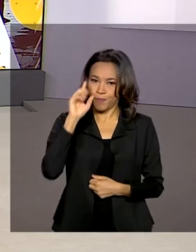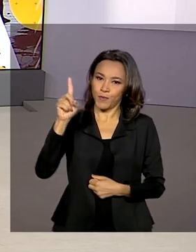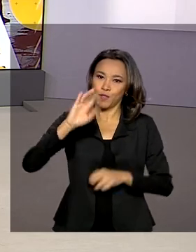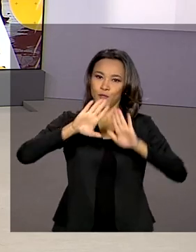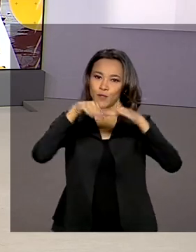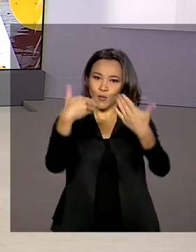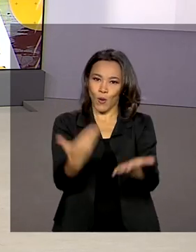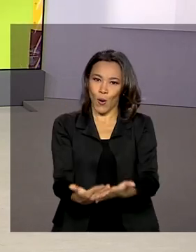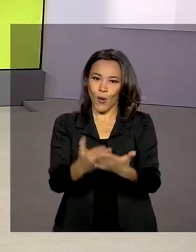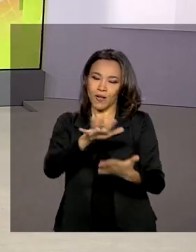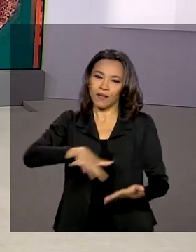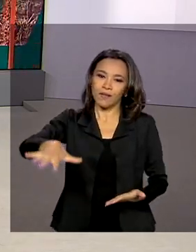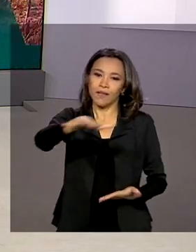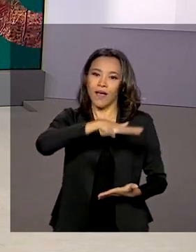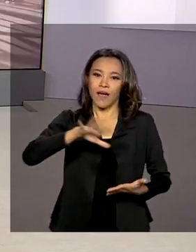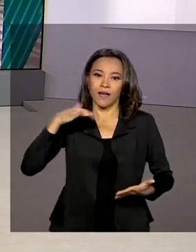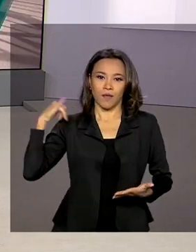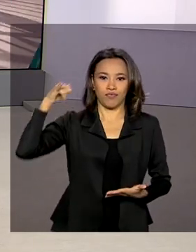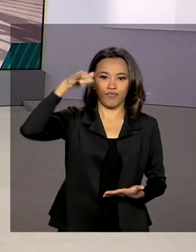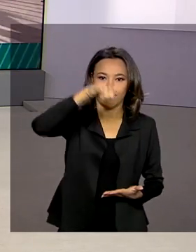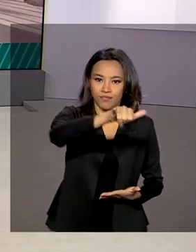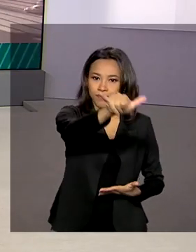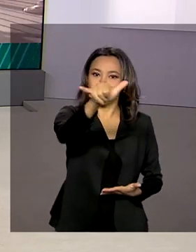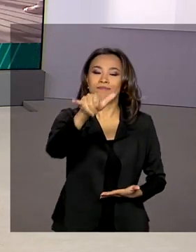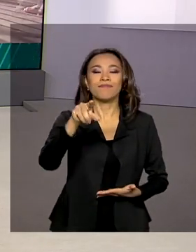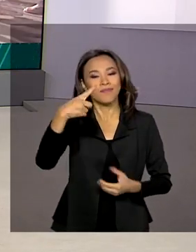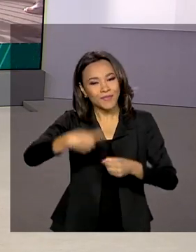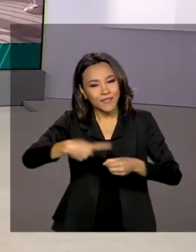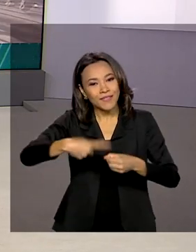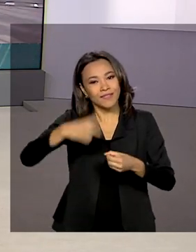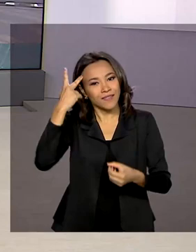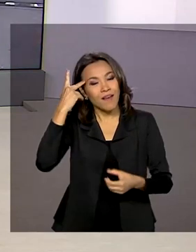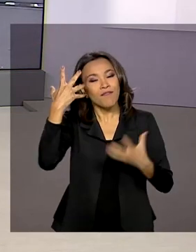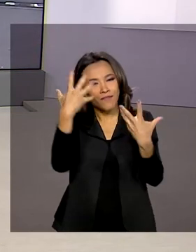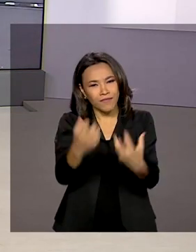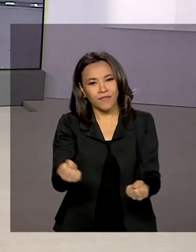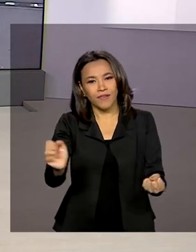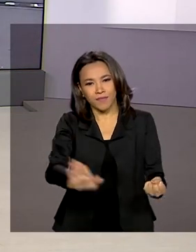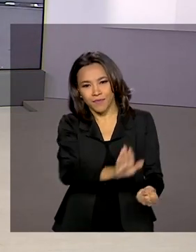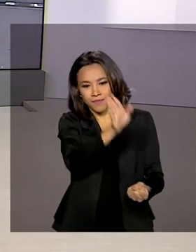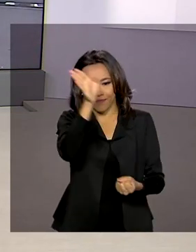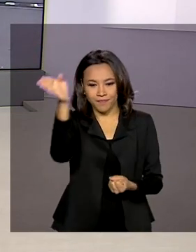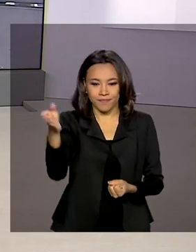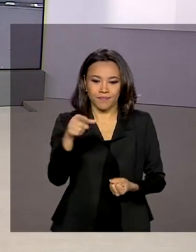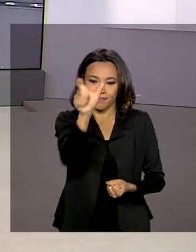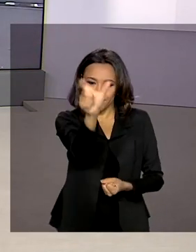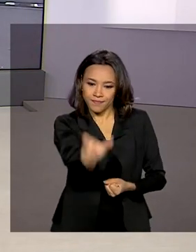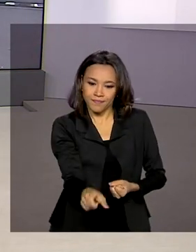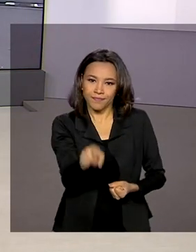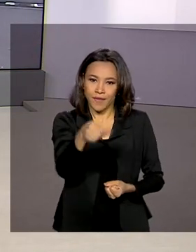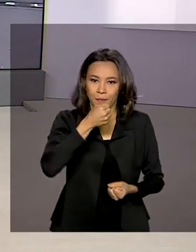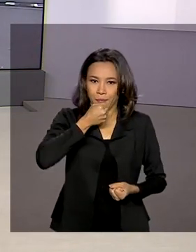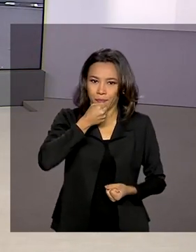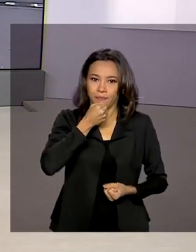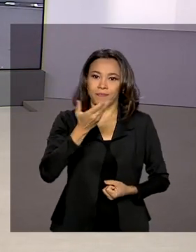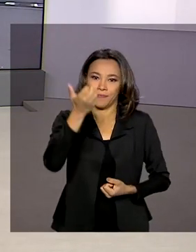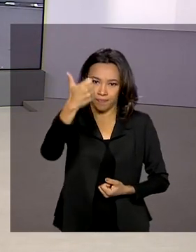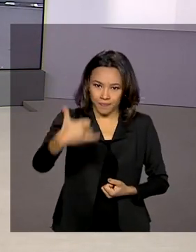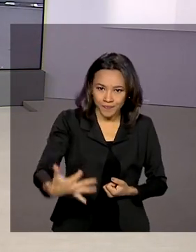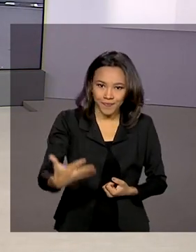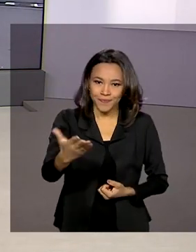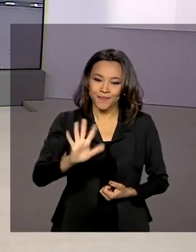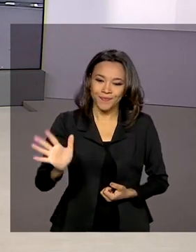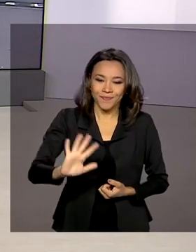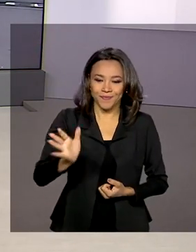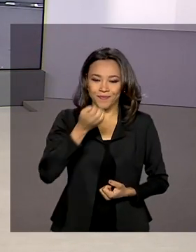Especialistas de Aeronáutica em Guaratinguetá, para onde nós vamos agora ao vivo com a repórter Sara Kines. Olá